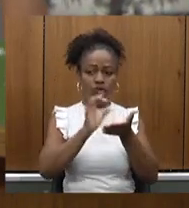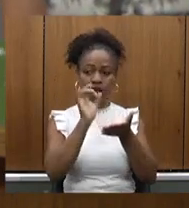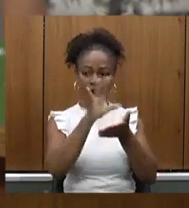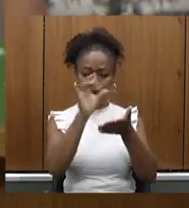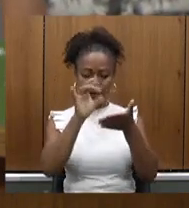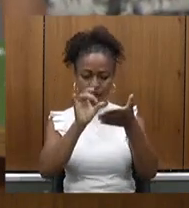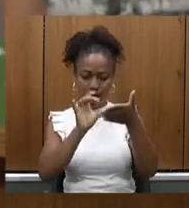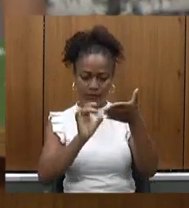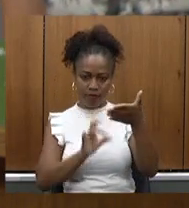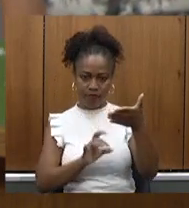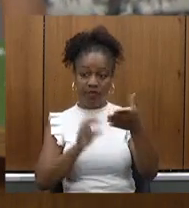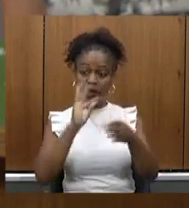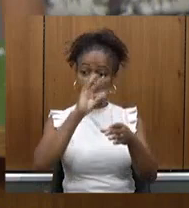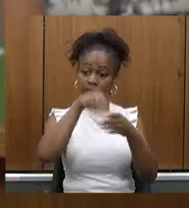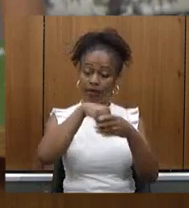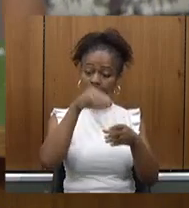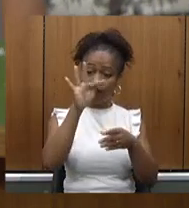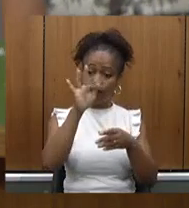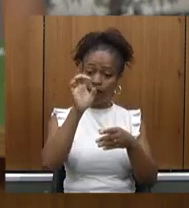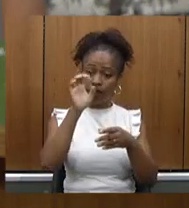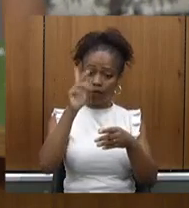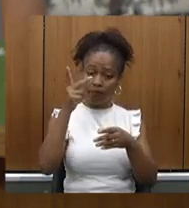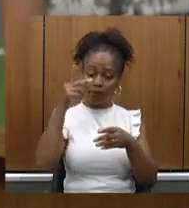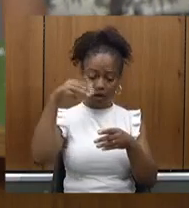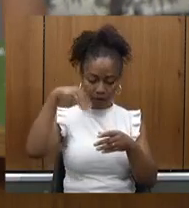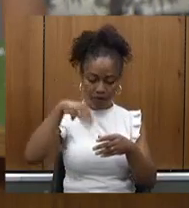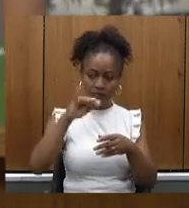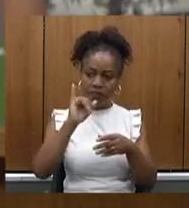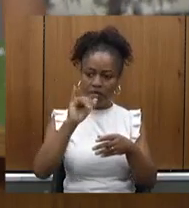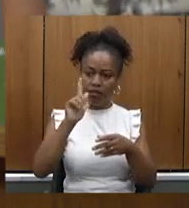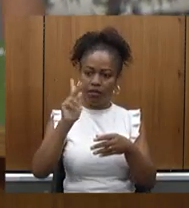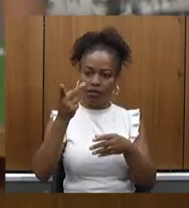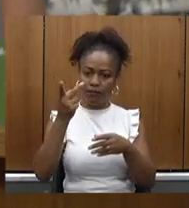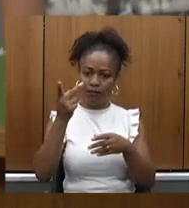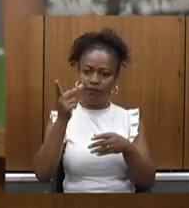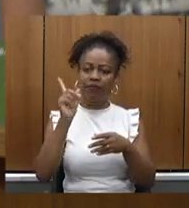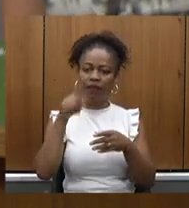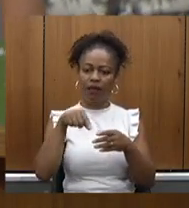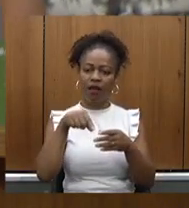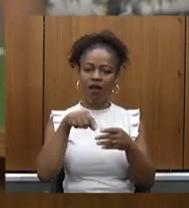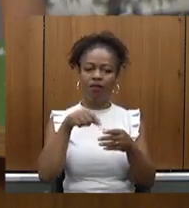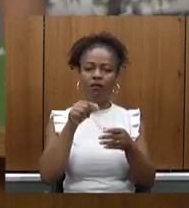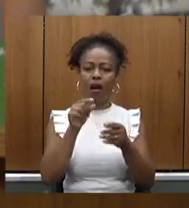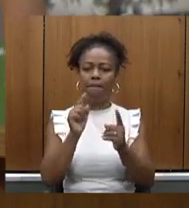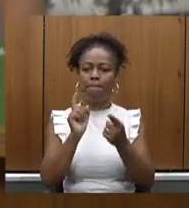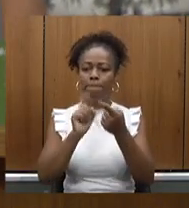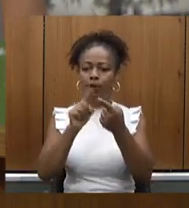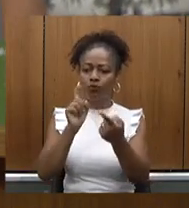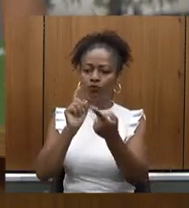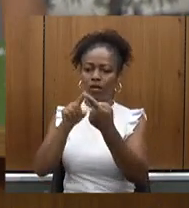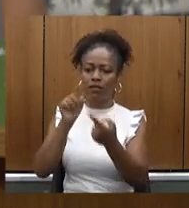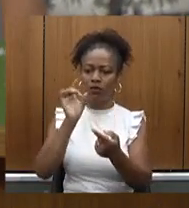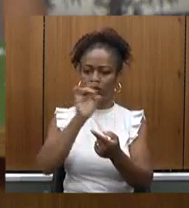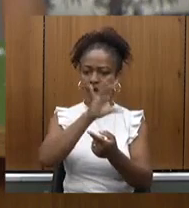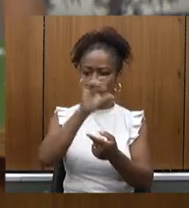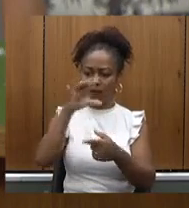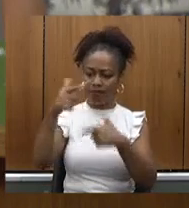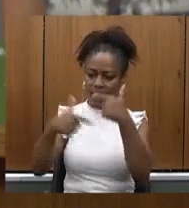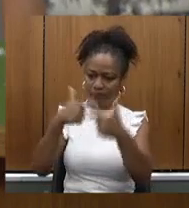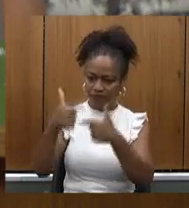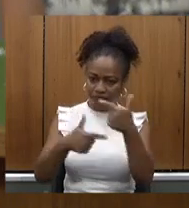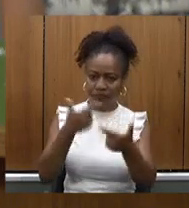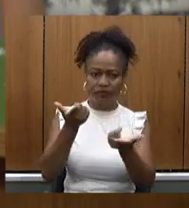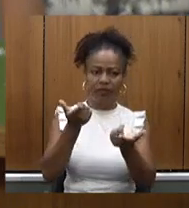FEMIG a pontuação tem a ver com as atribuições tem a pontuação dos servidores tem a pontuação de coordenador de